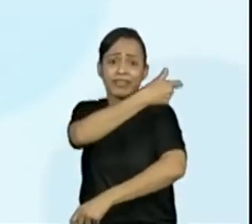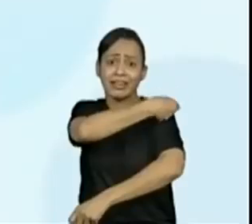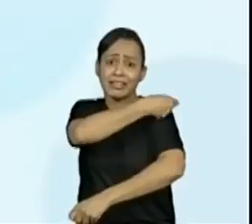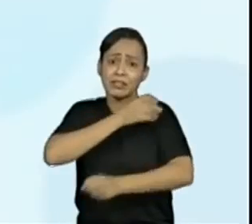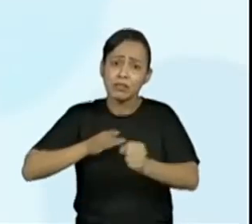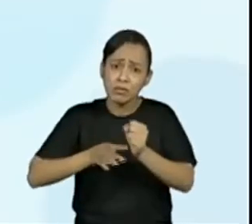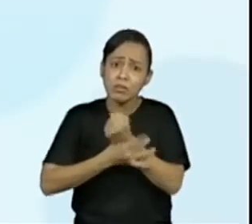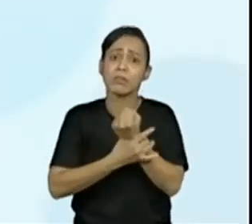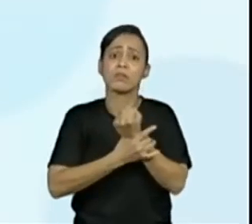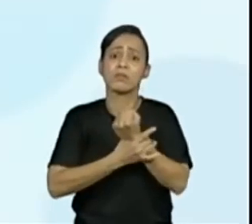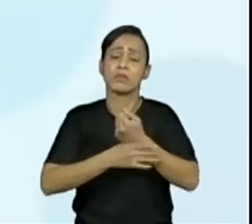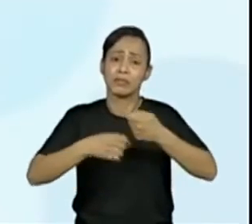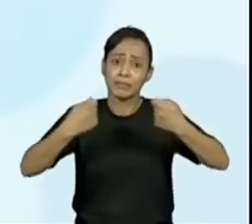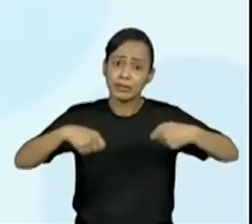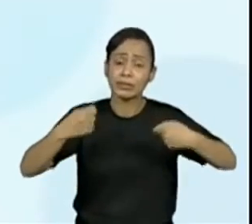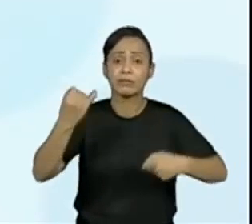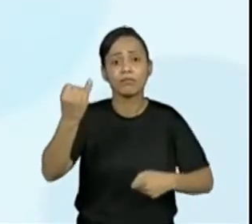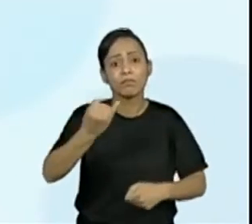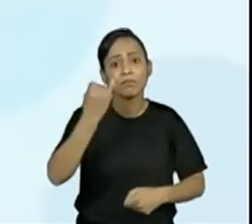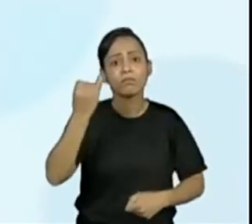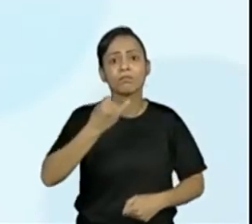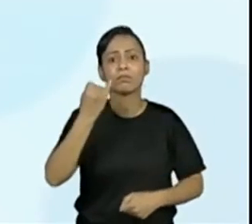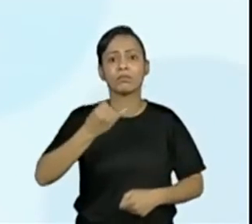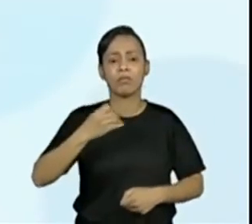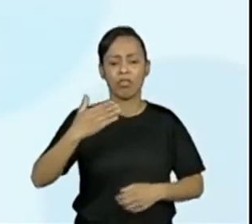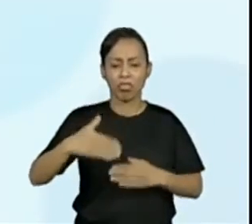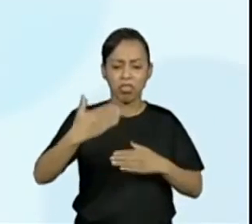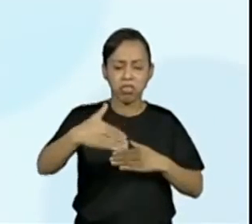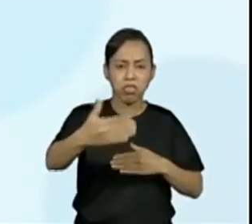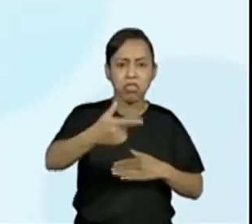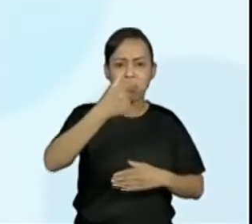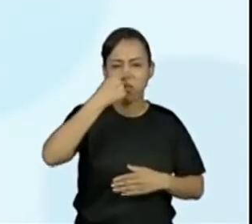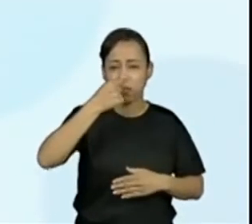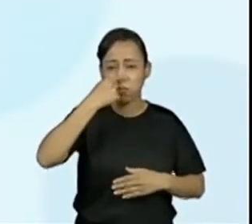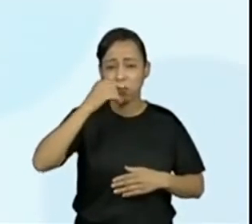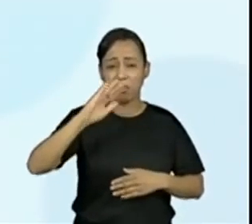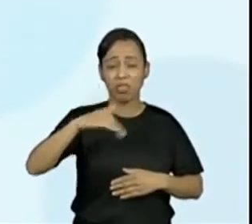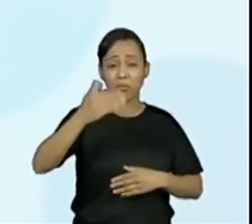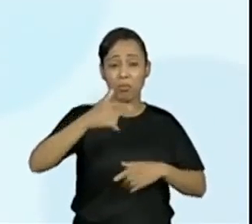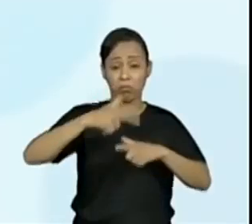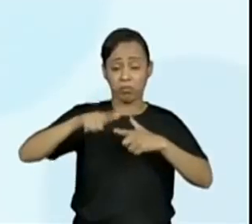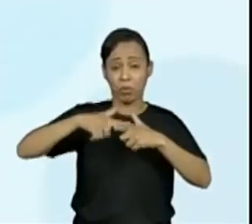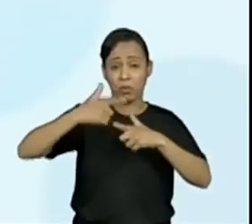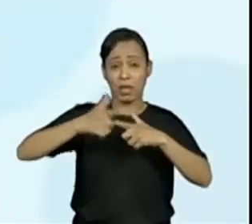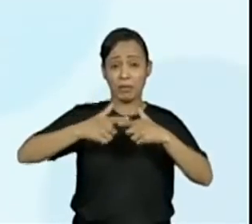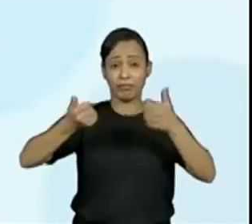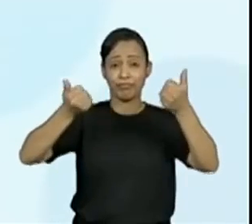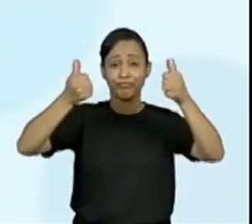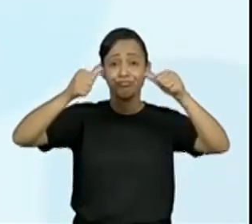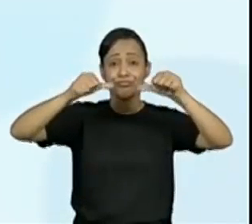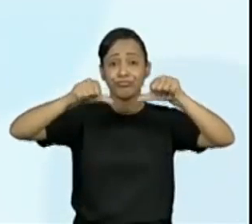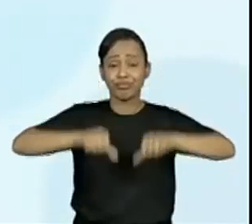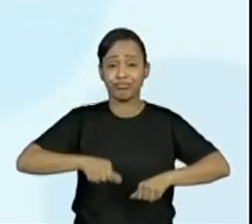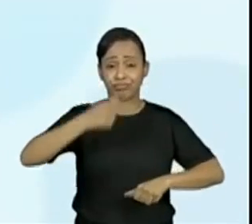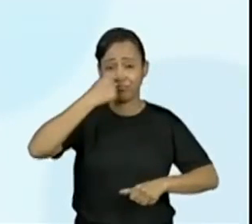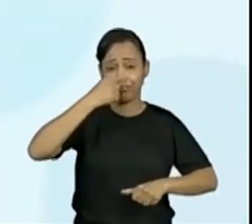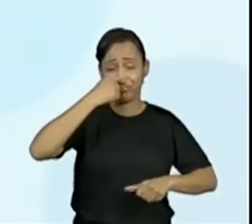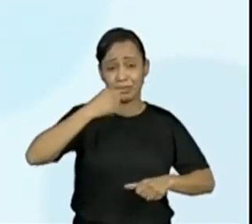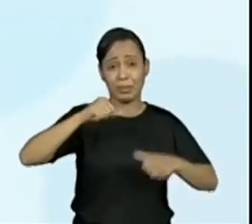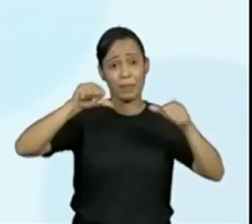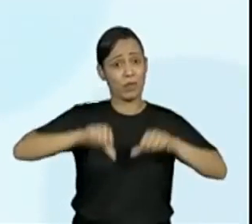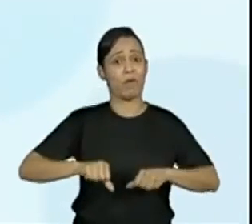fundamental para evitar complicações que podem ser provocadas pela gripe.